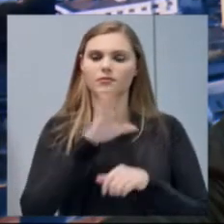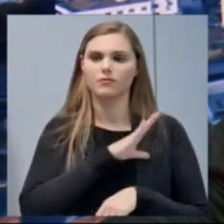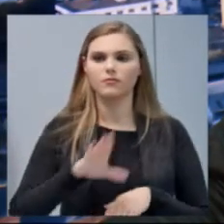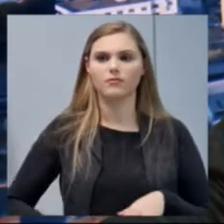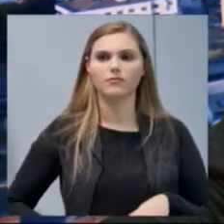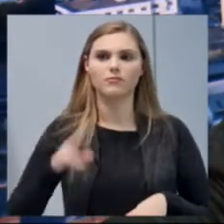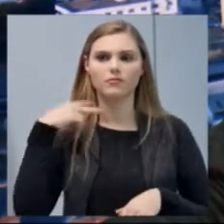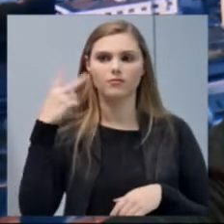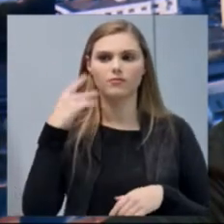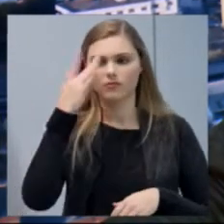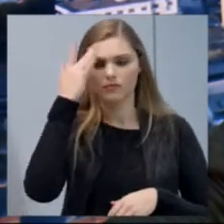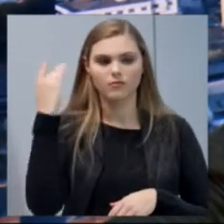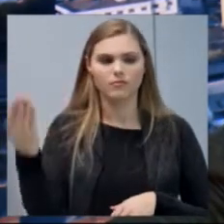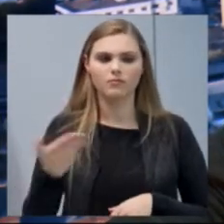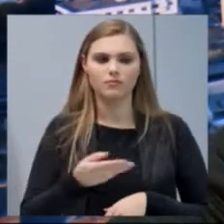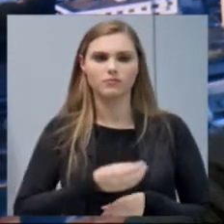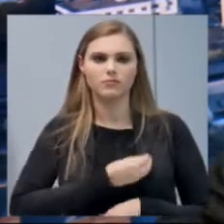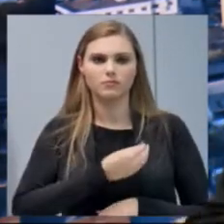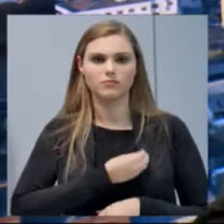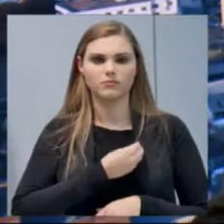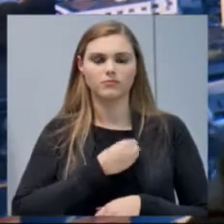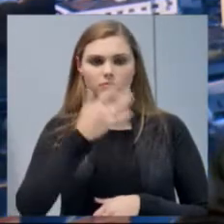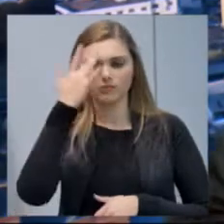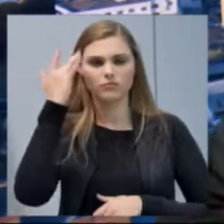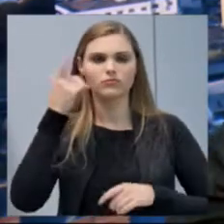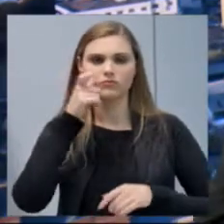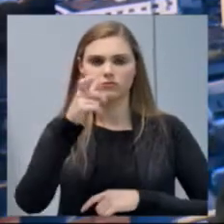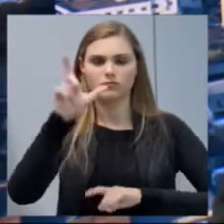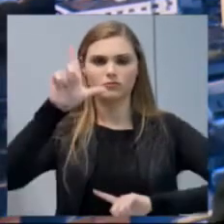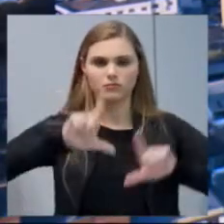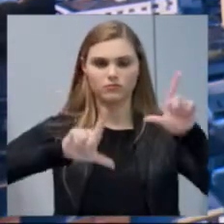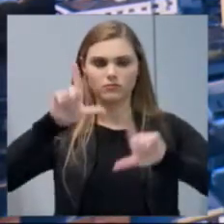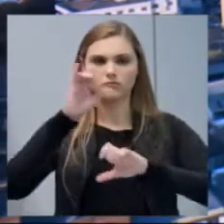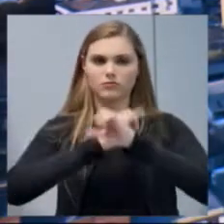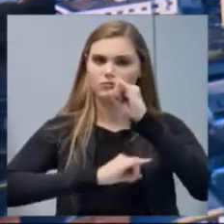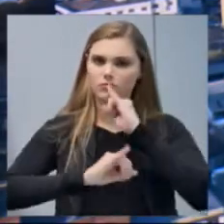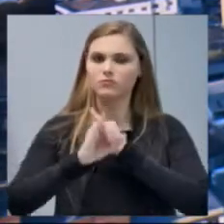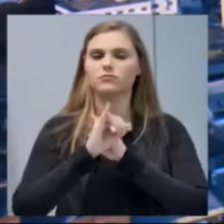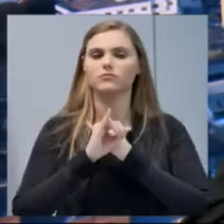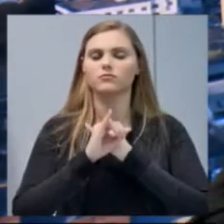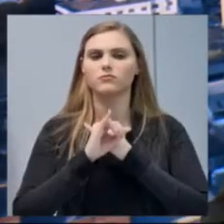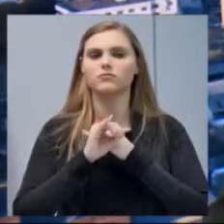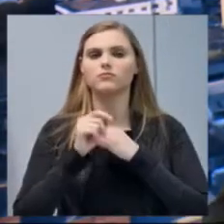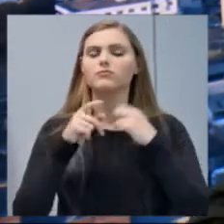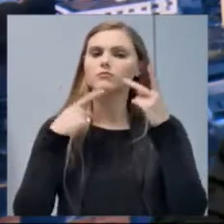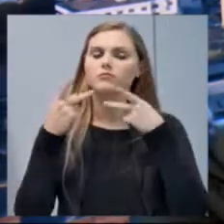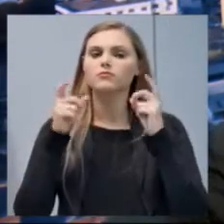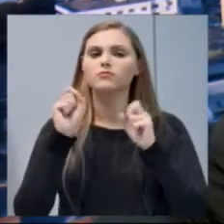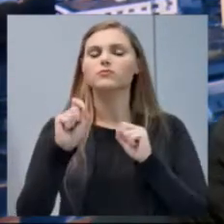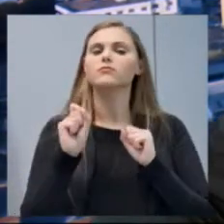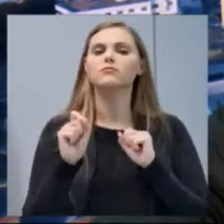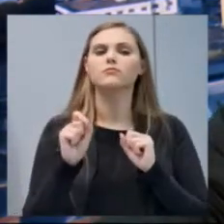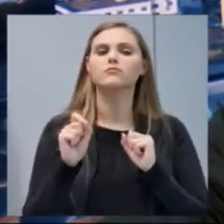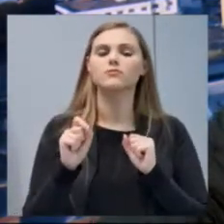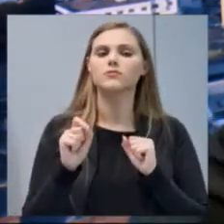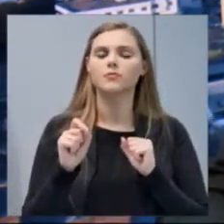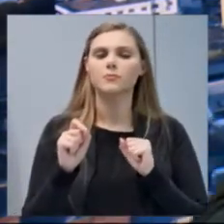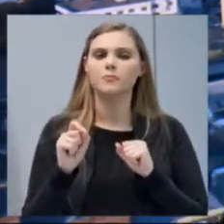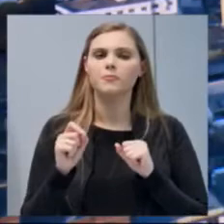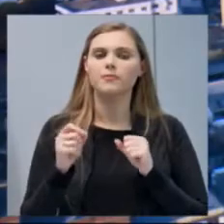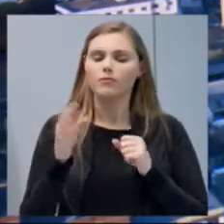os presentes, os internautas, dizer que é uma satisfação tê-los nos acompanhando.